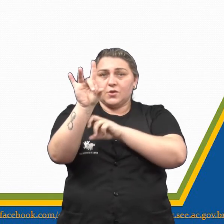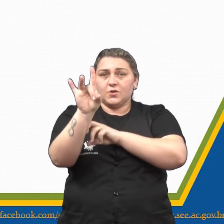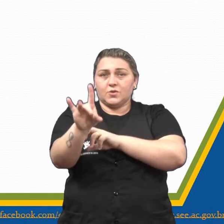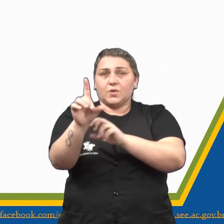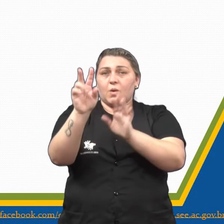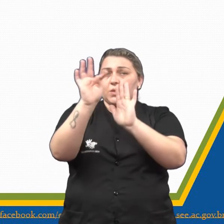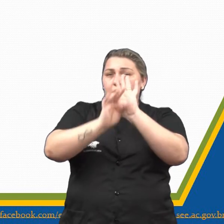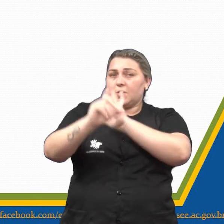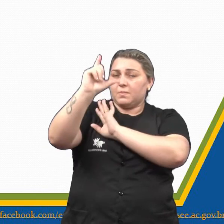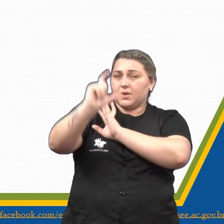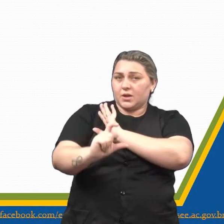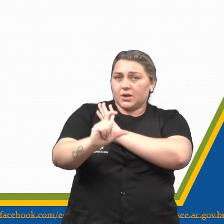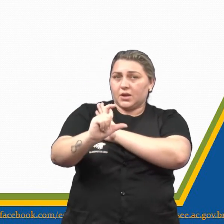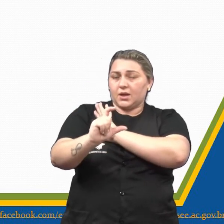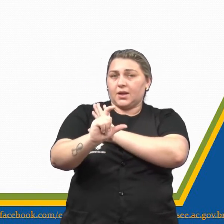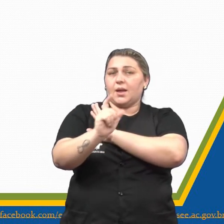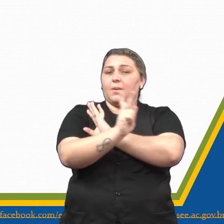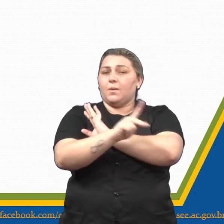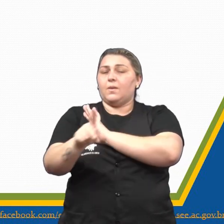aí um textinho. Vamos fazer a leitura.